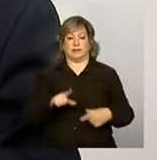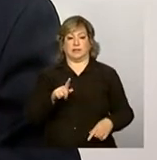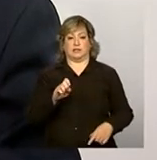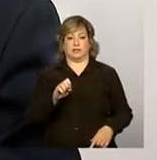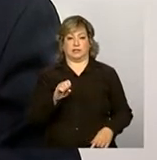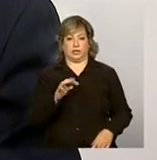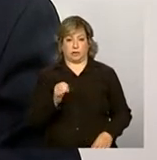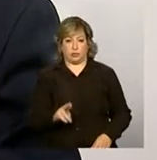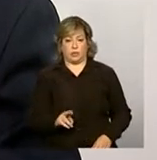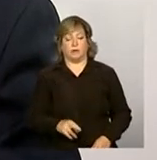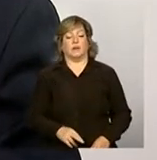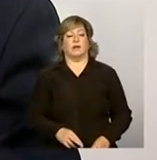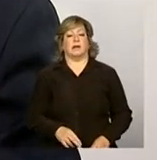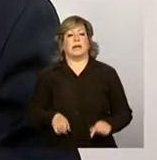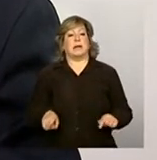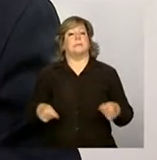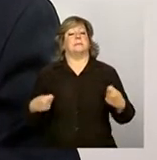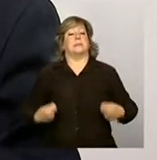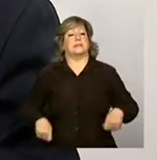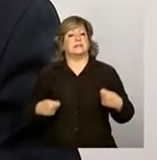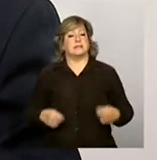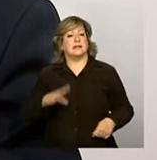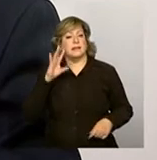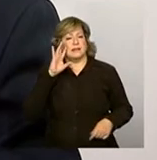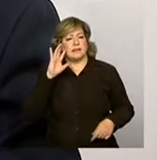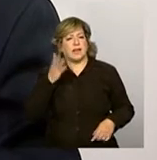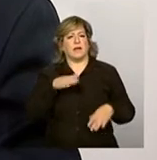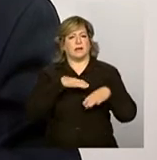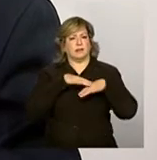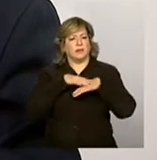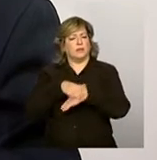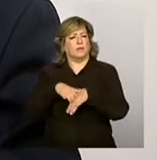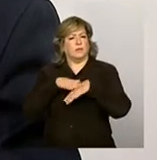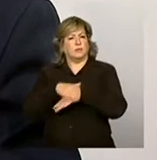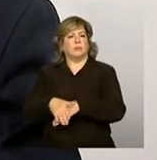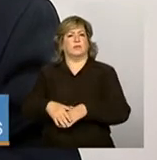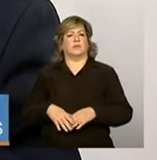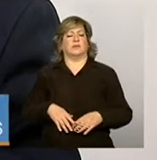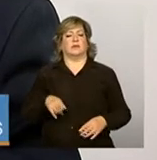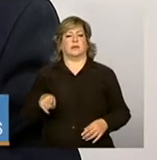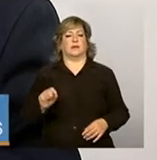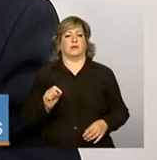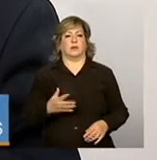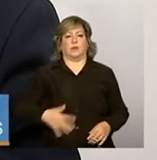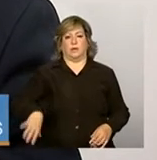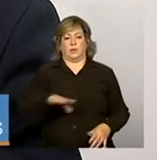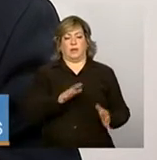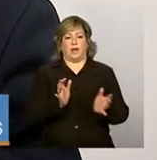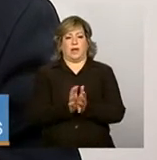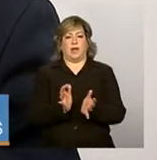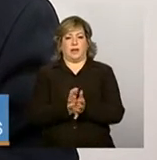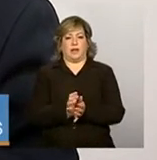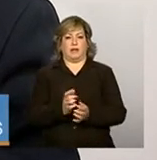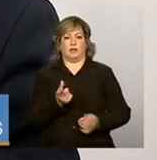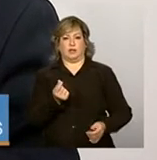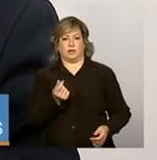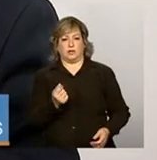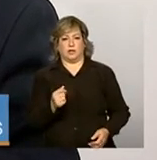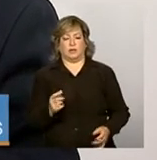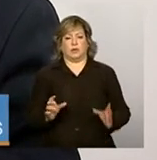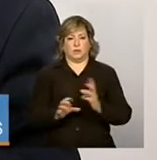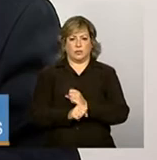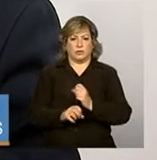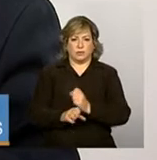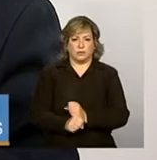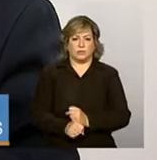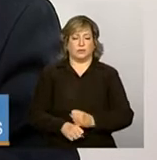tentar convencer a área de contabilidade,